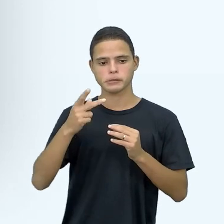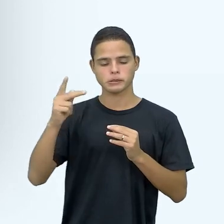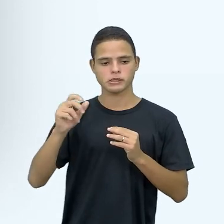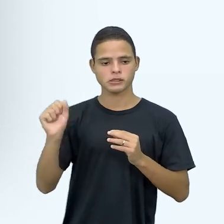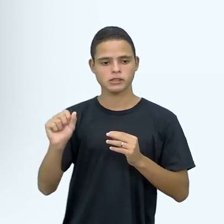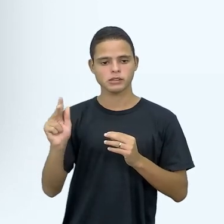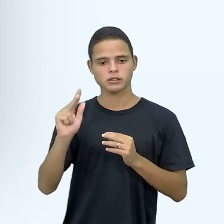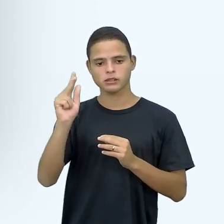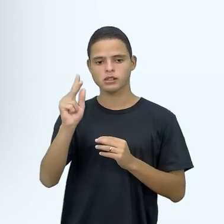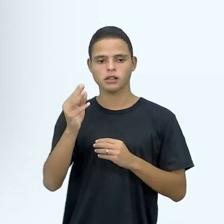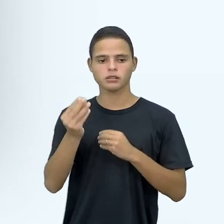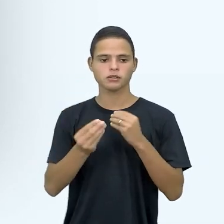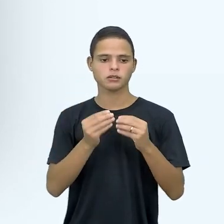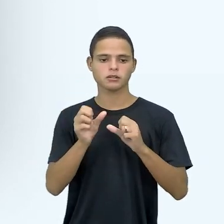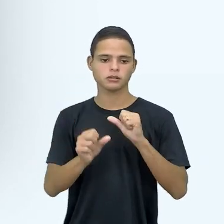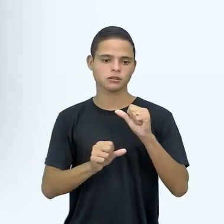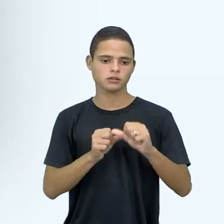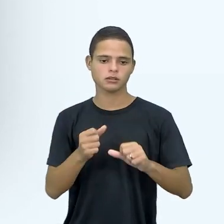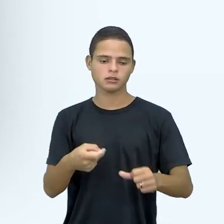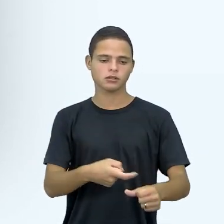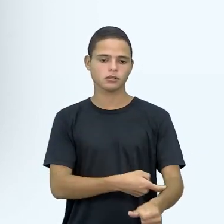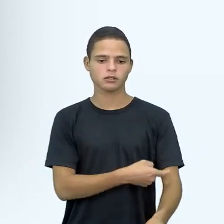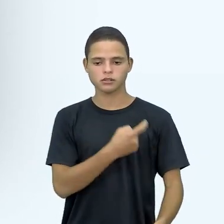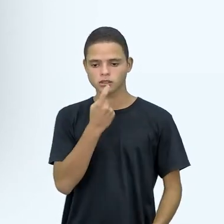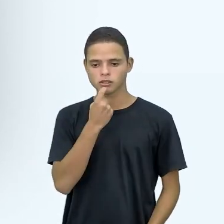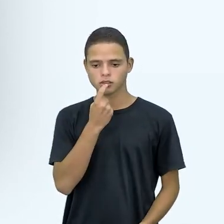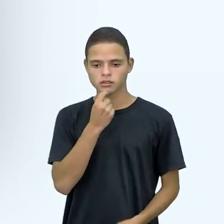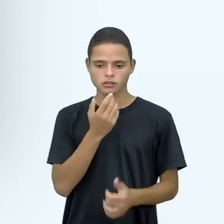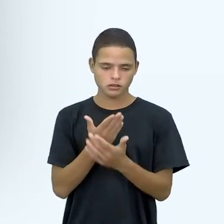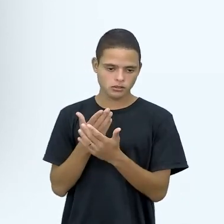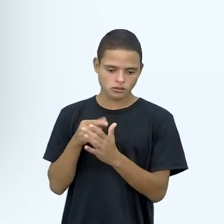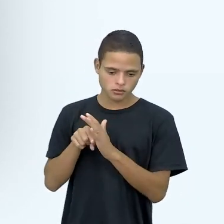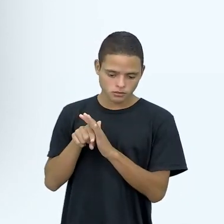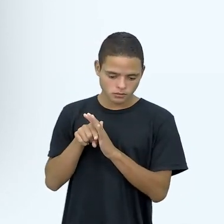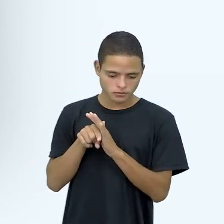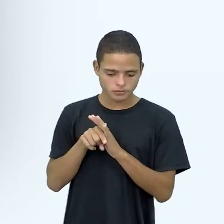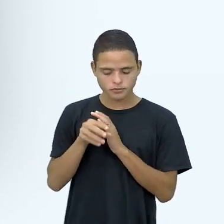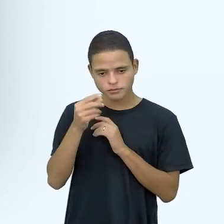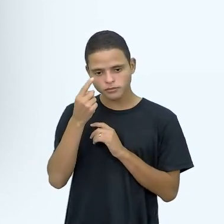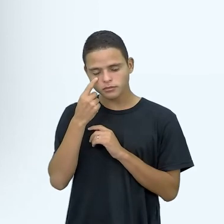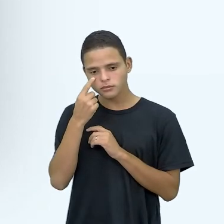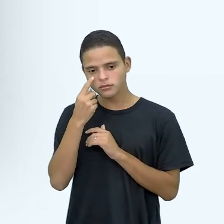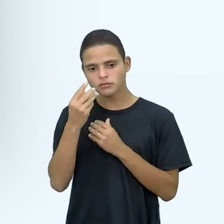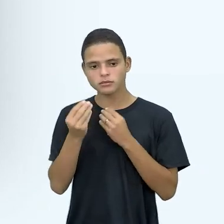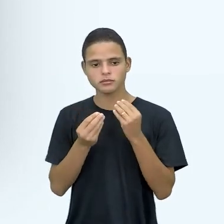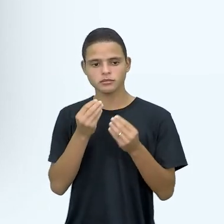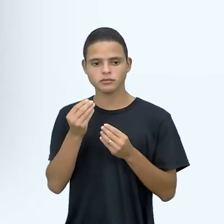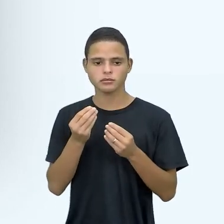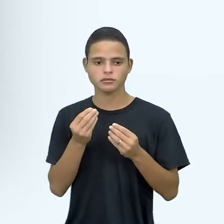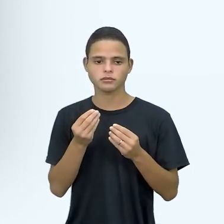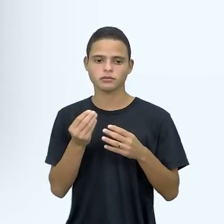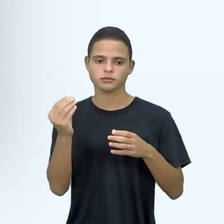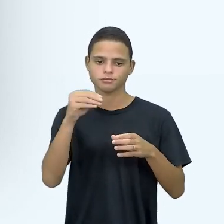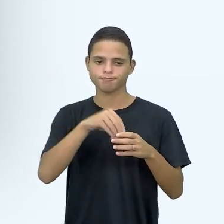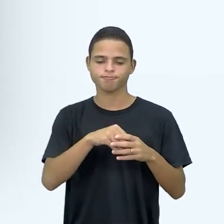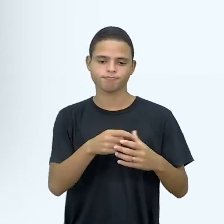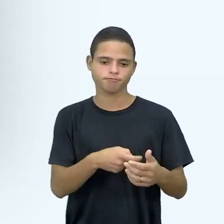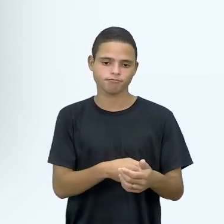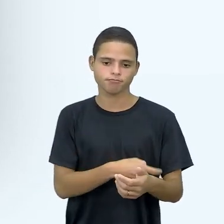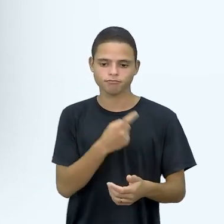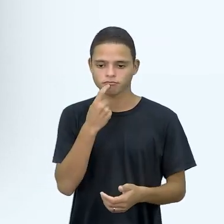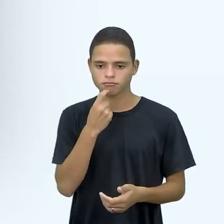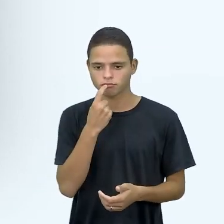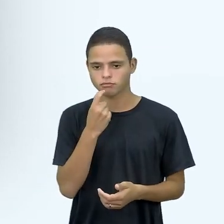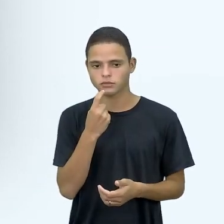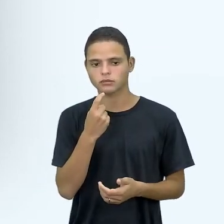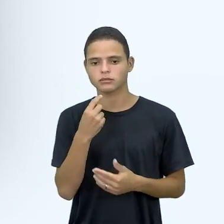viravam no sangue, né, eu fiz estudos justamente da especiação química para ver como eles se comportavam e quando estabilidade, como se